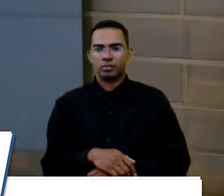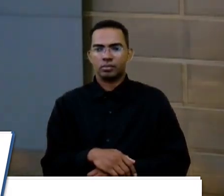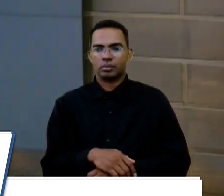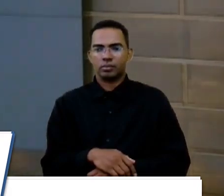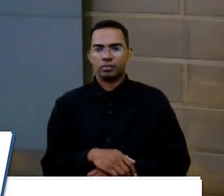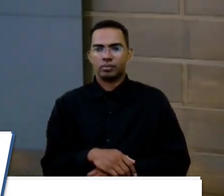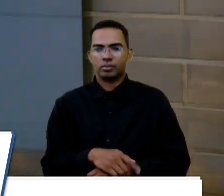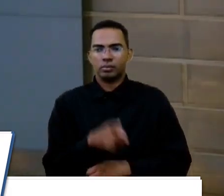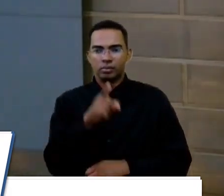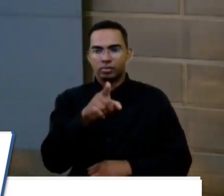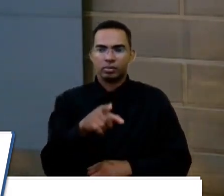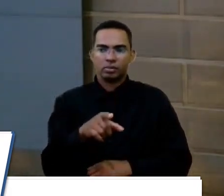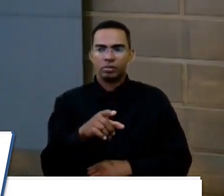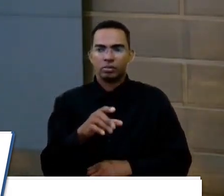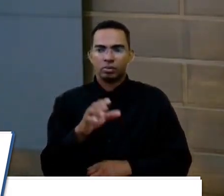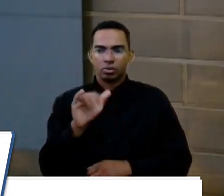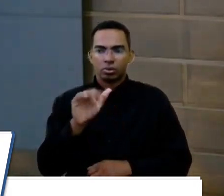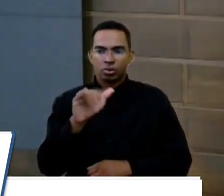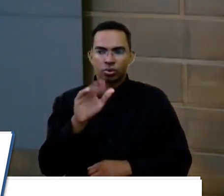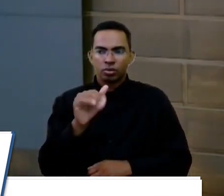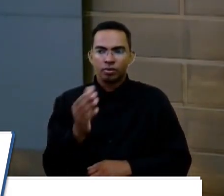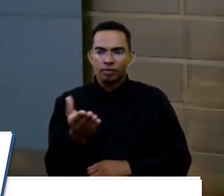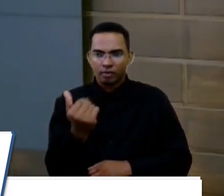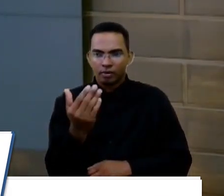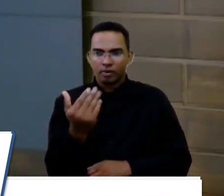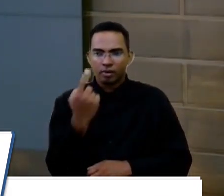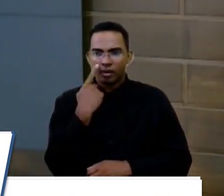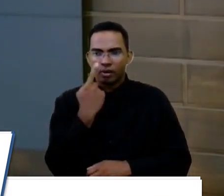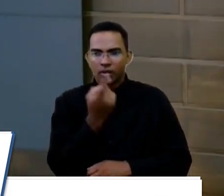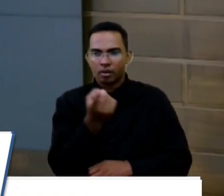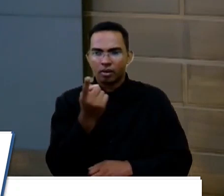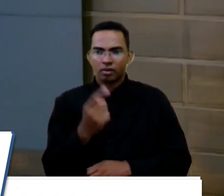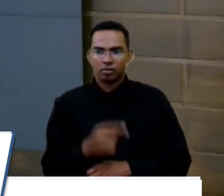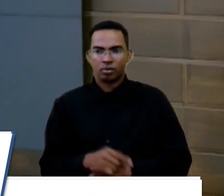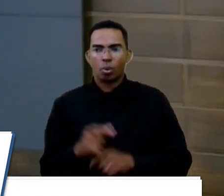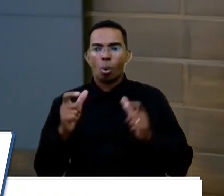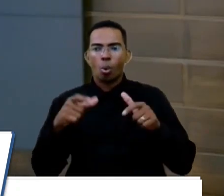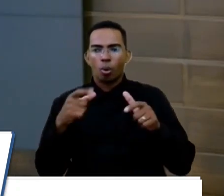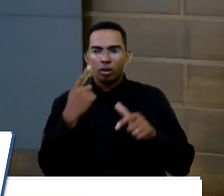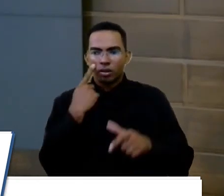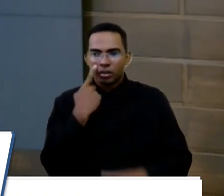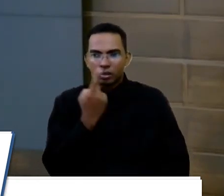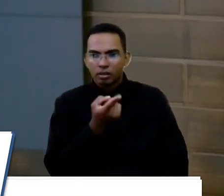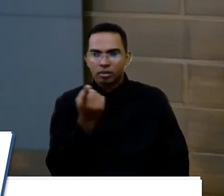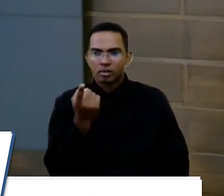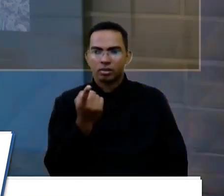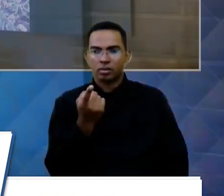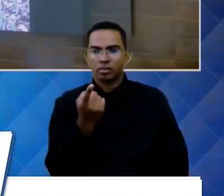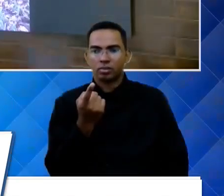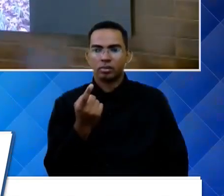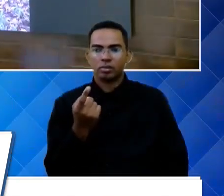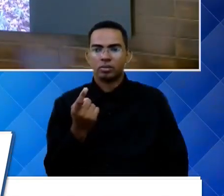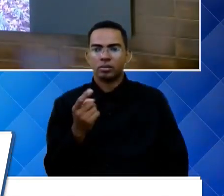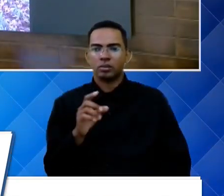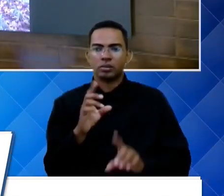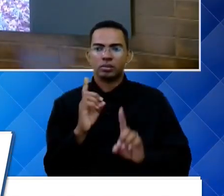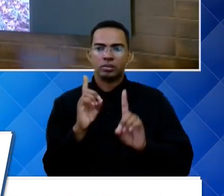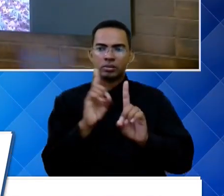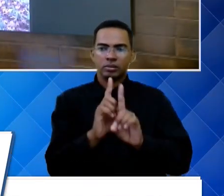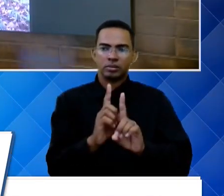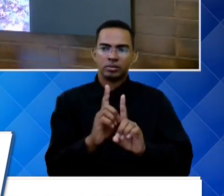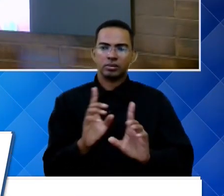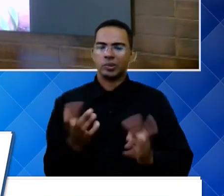Ali, filha, que ósseo. Olha lá, onde que ele está, ó. Está vendo? Esse é o máximo que ele deixa a gente chegar perto.